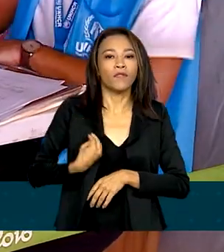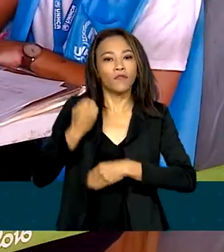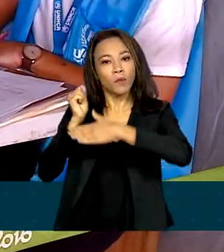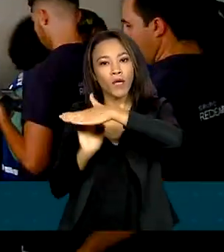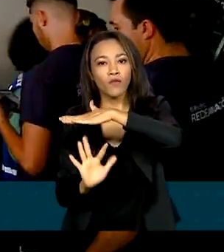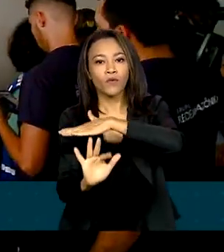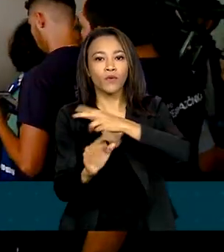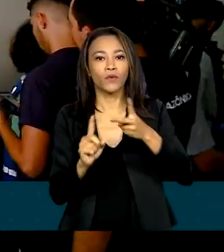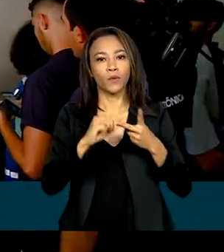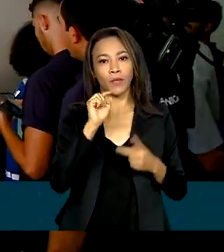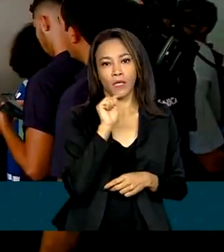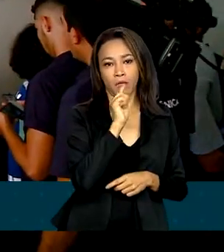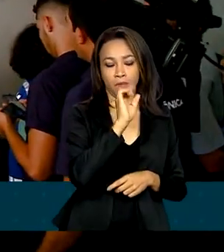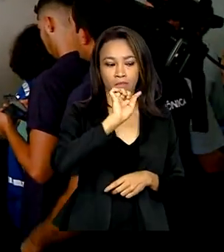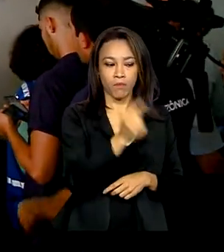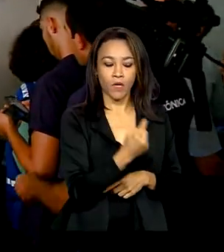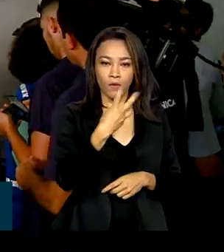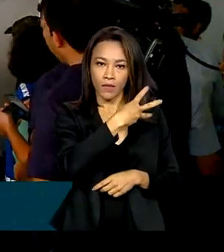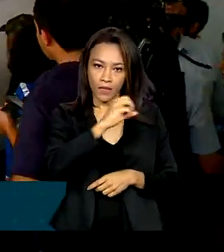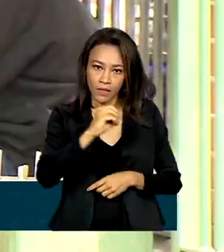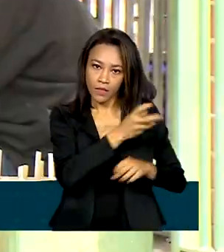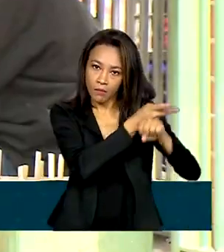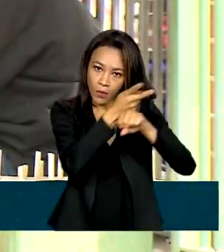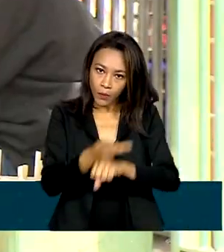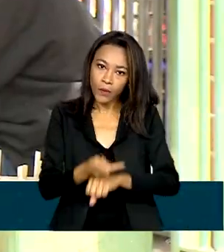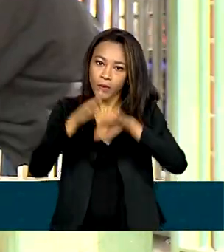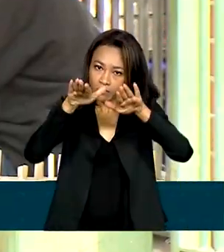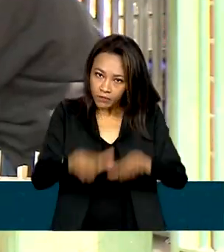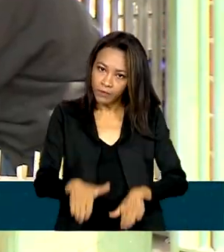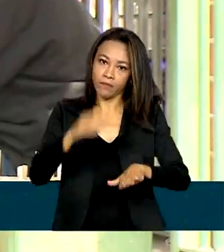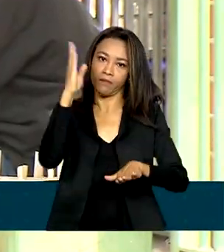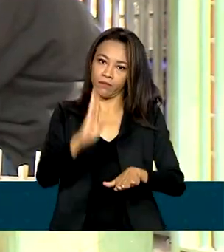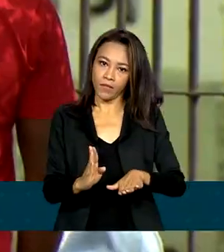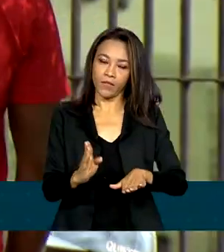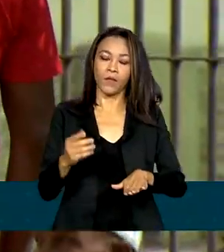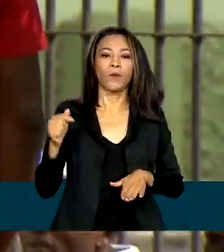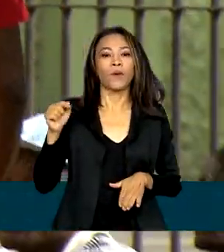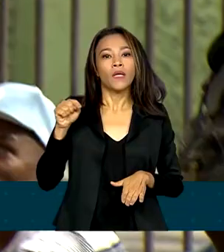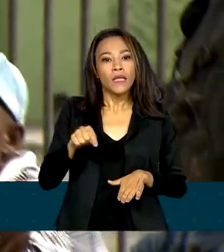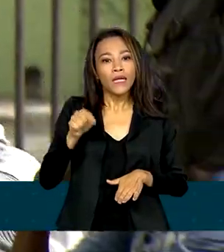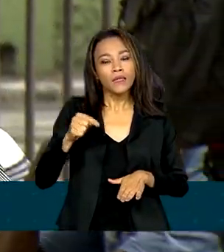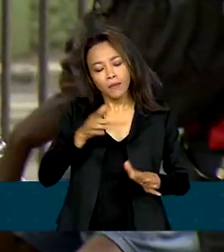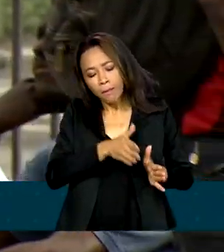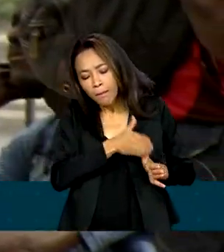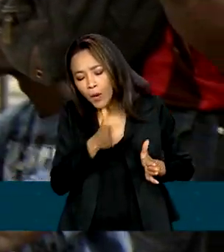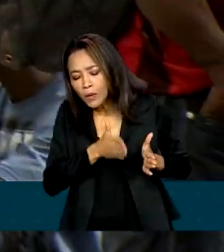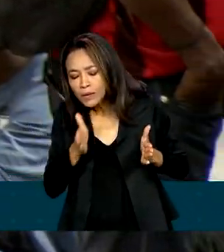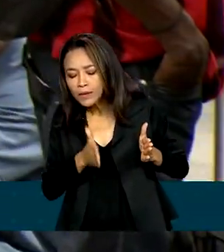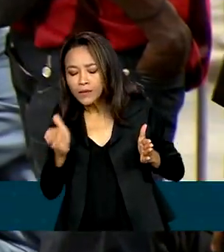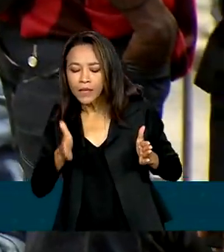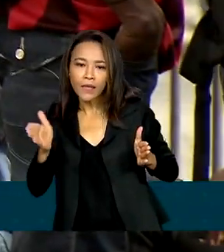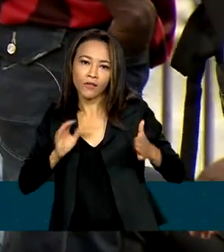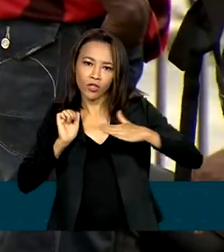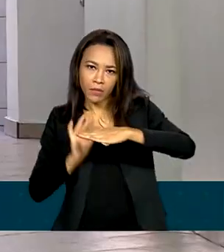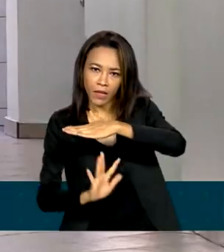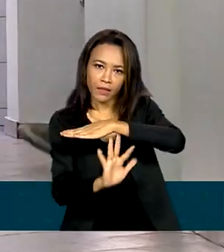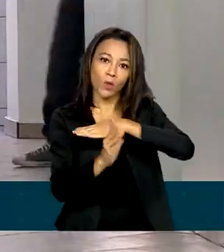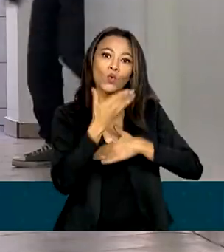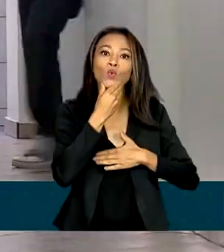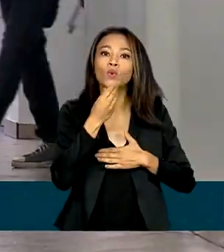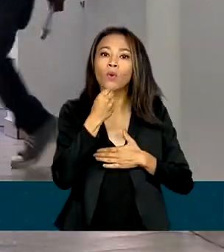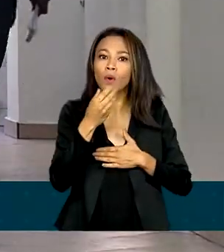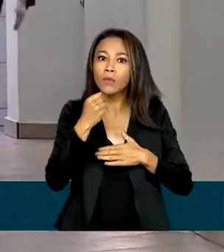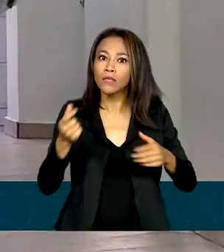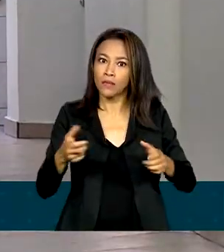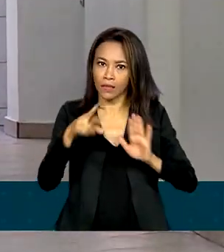.300 buscam a naturalização. O diferencial nesse processo migratório é que os homens, em via de